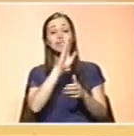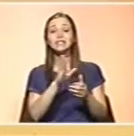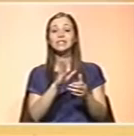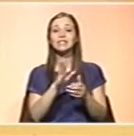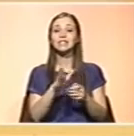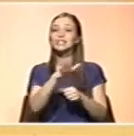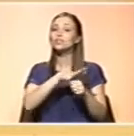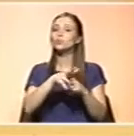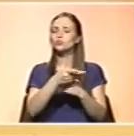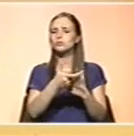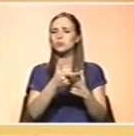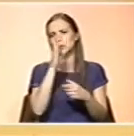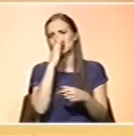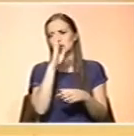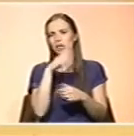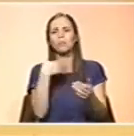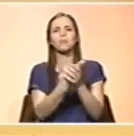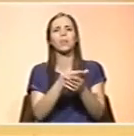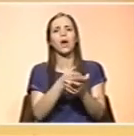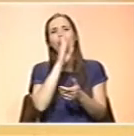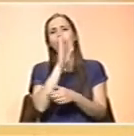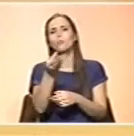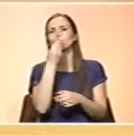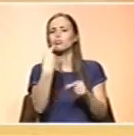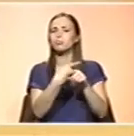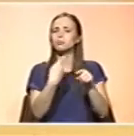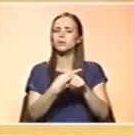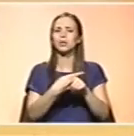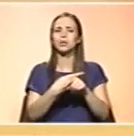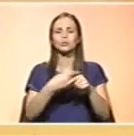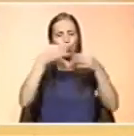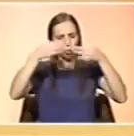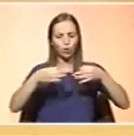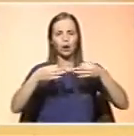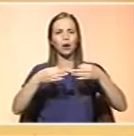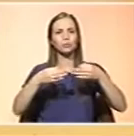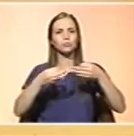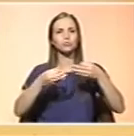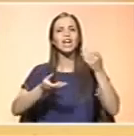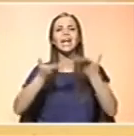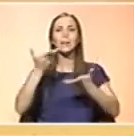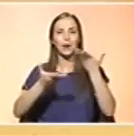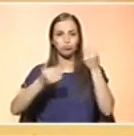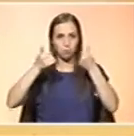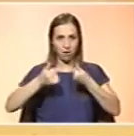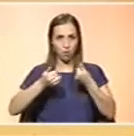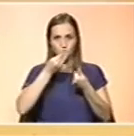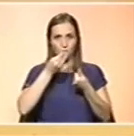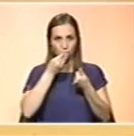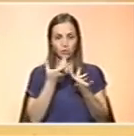alimentar, se os hábitos alimentares forem corretos e equilibrados, com duas exceções pontuais e que falarei,